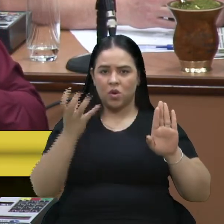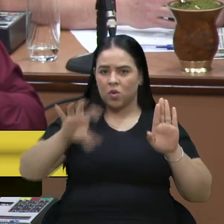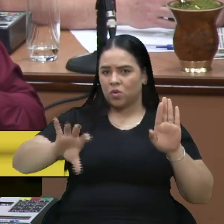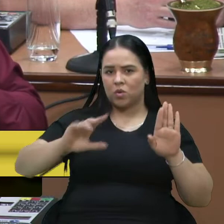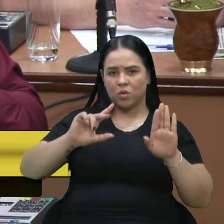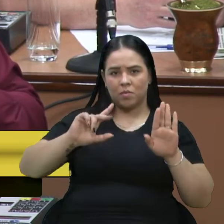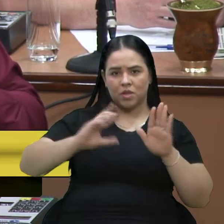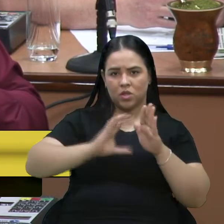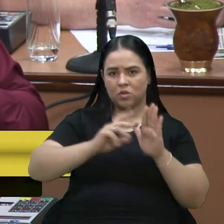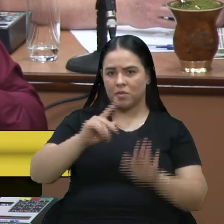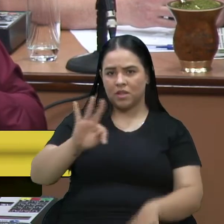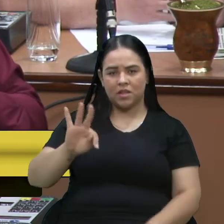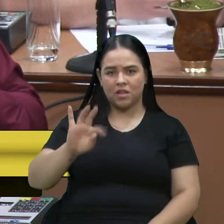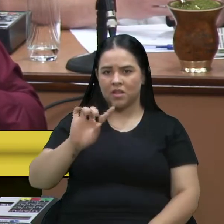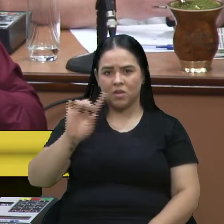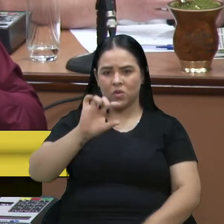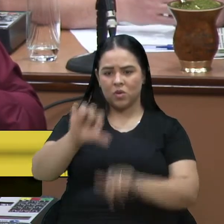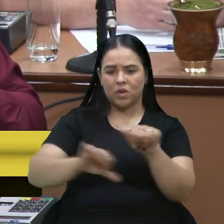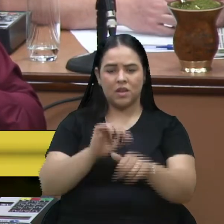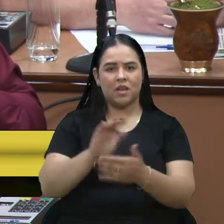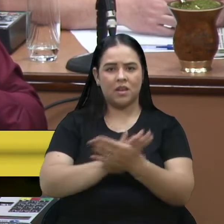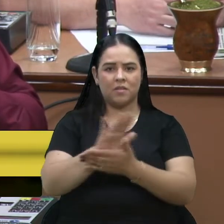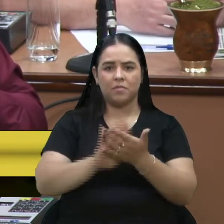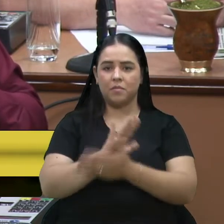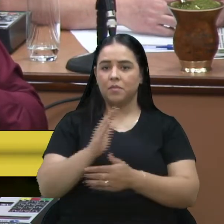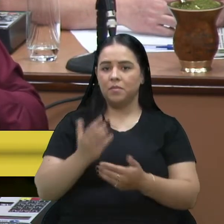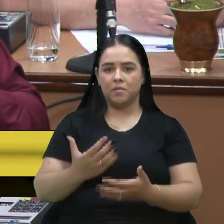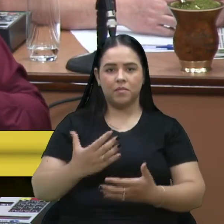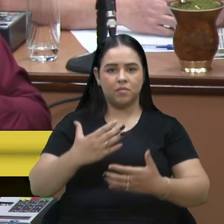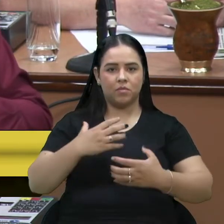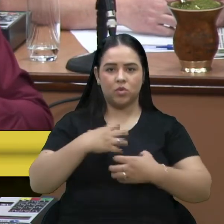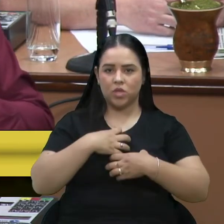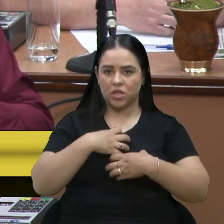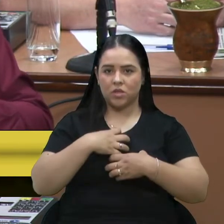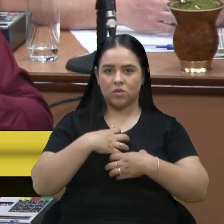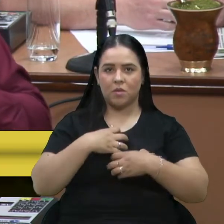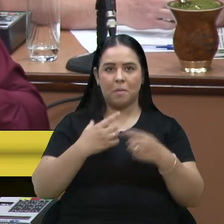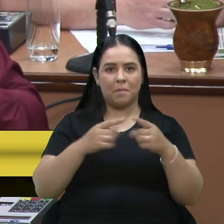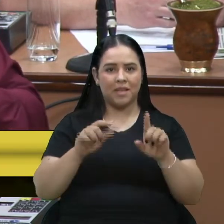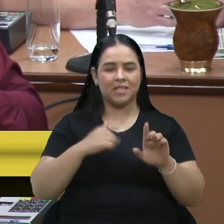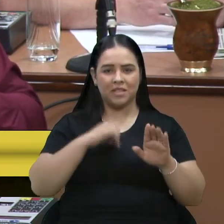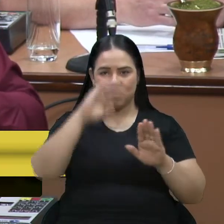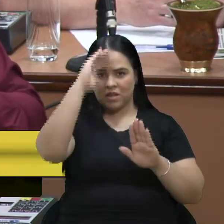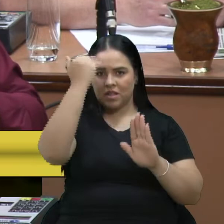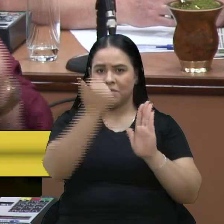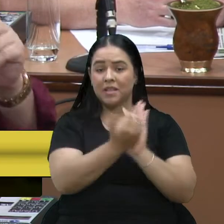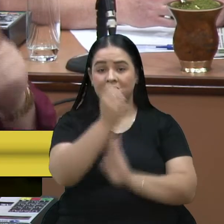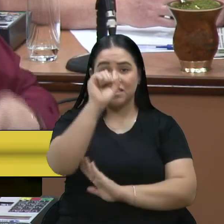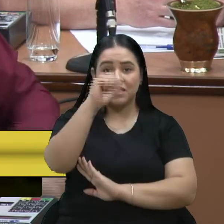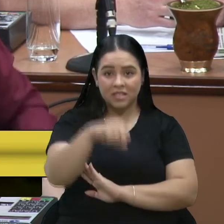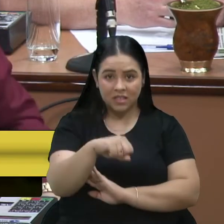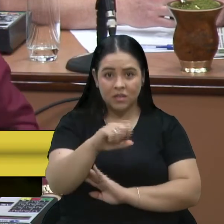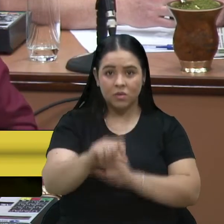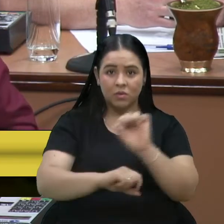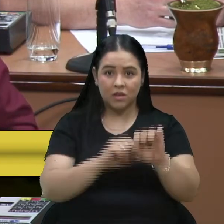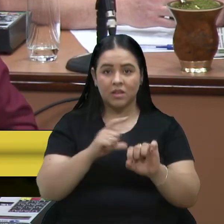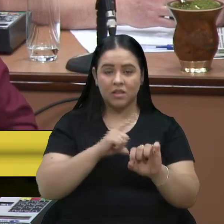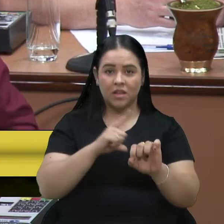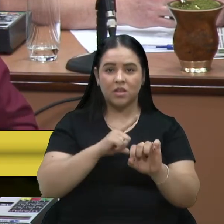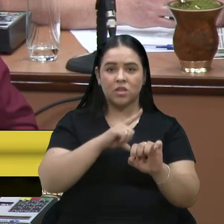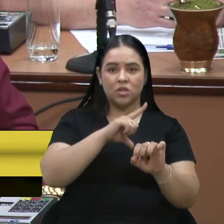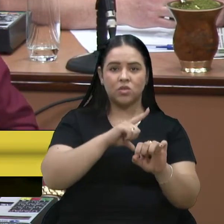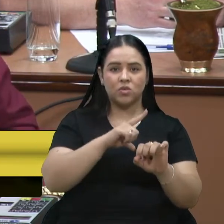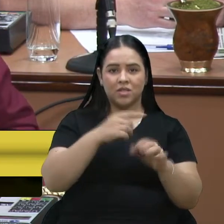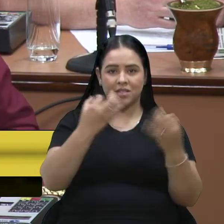Nada muda. Porque o meu caráter nunca vai mudar. Agora vou respeitar sim a questão da proporcionalidade